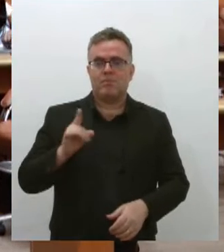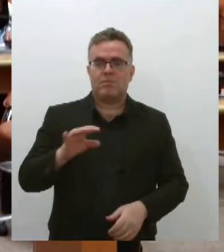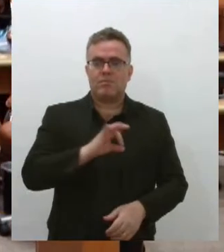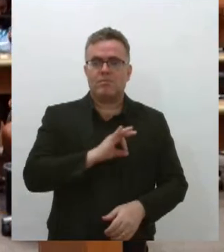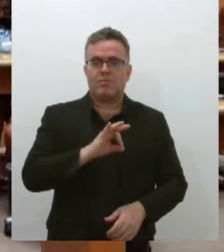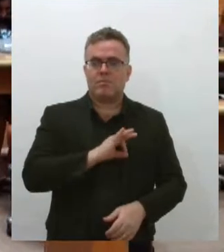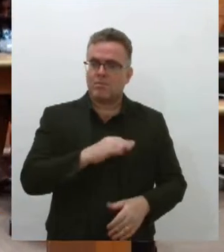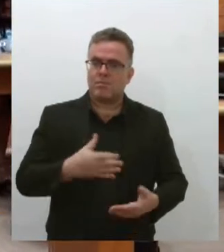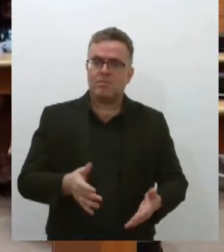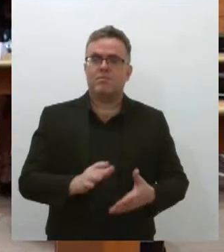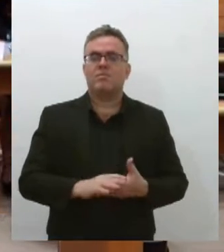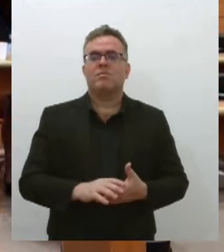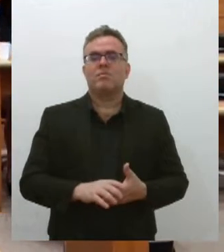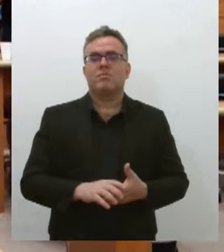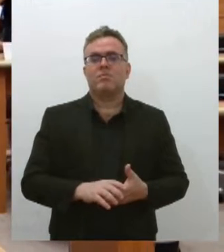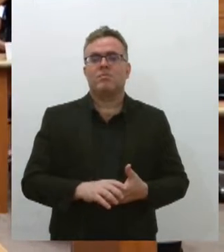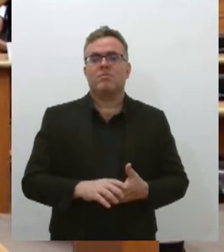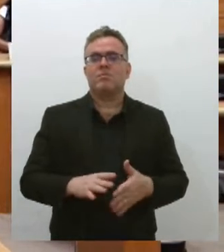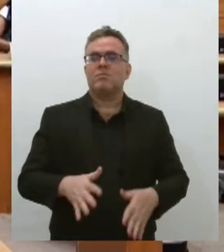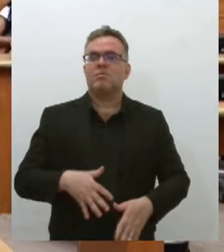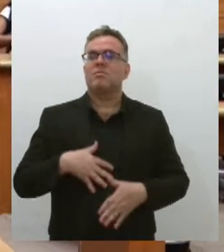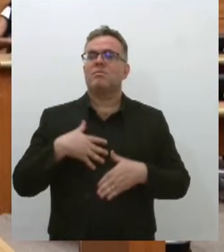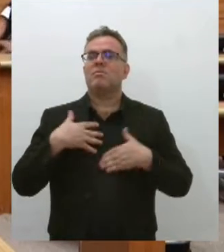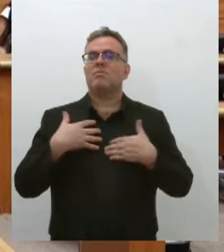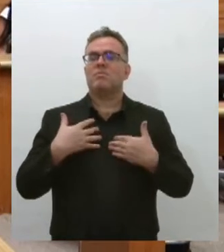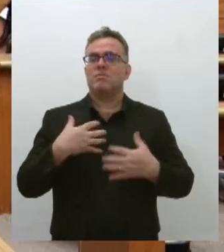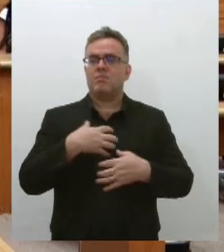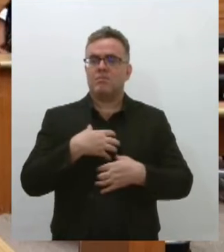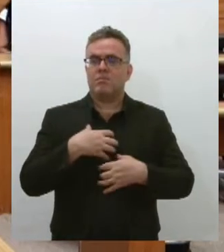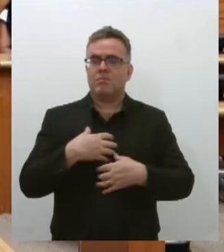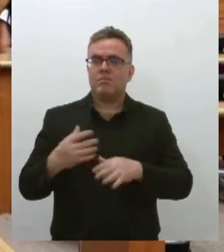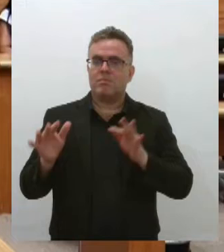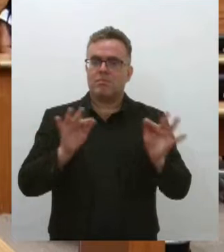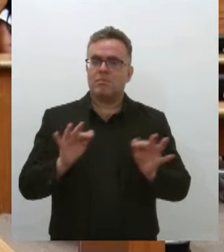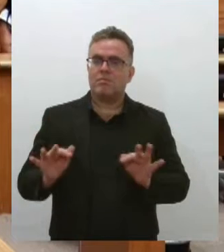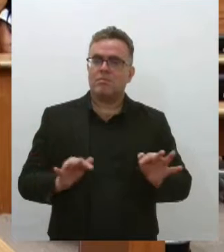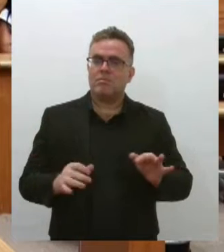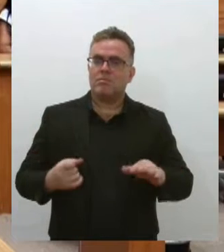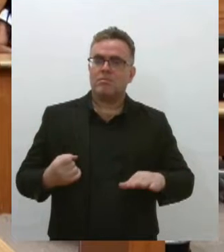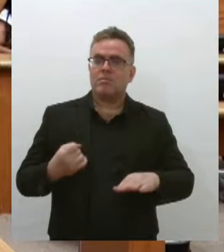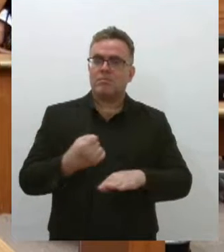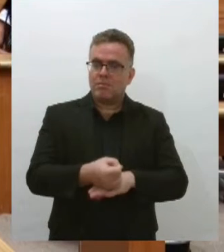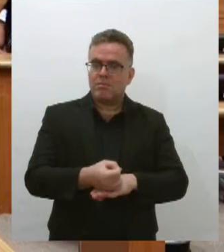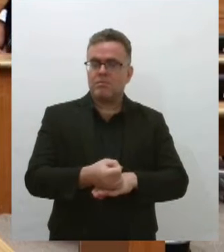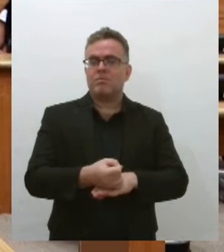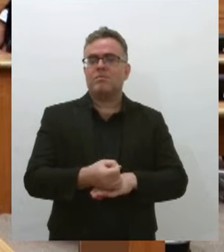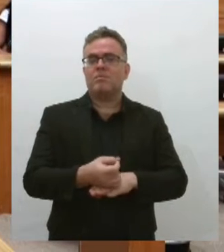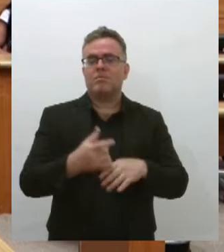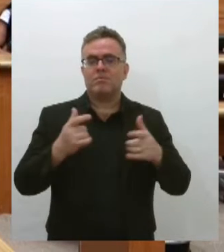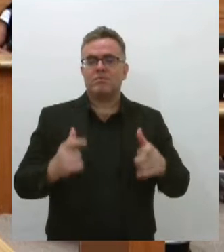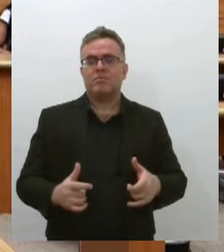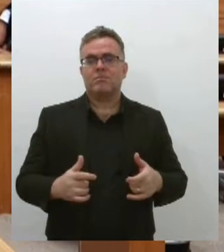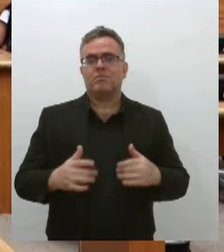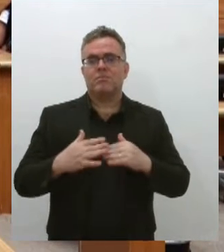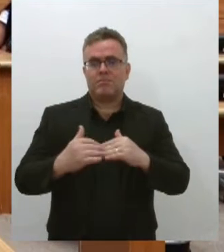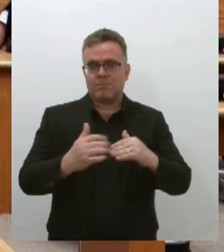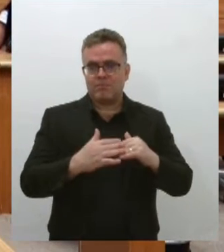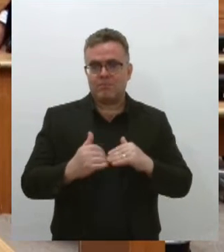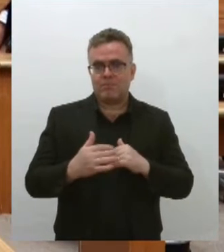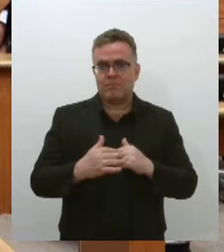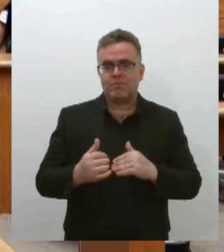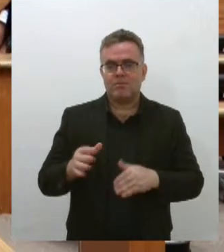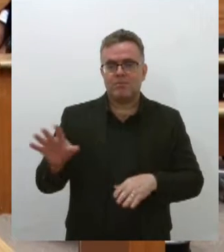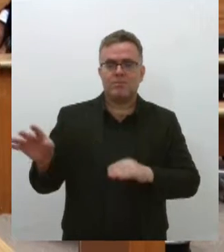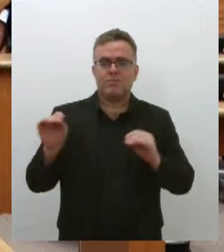Mariana. E é um orgulho e nos sentimos também inseridos nesse processo de acolhimento. Eu também sou de fora